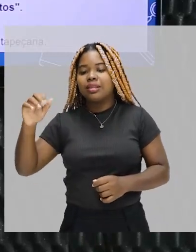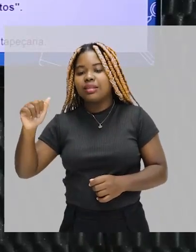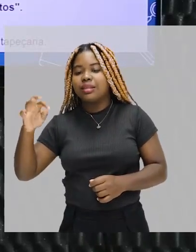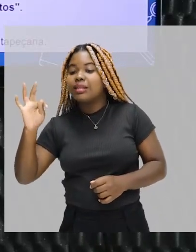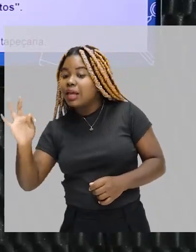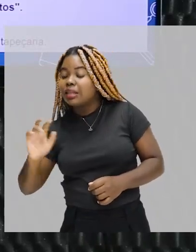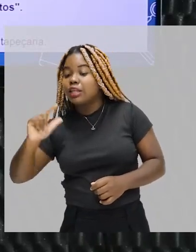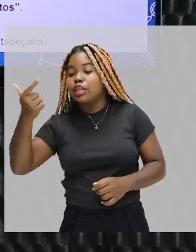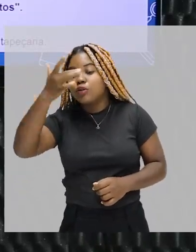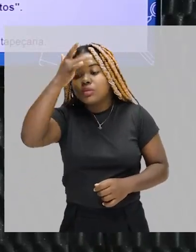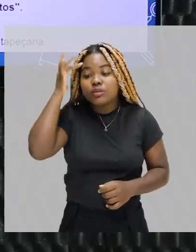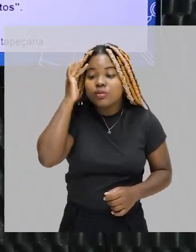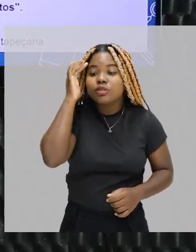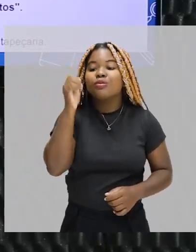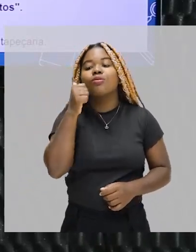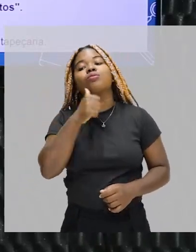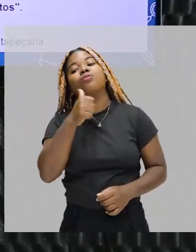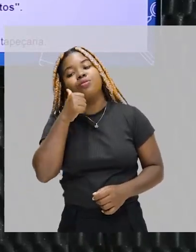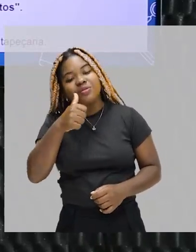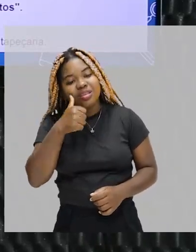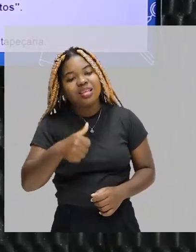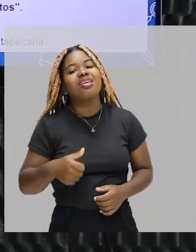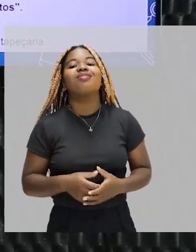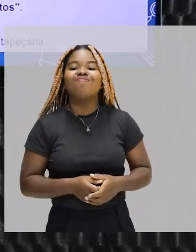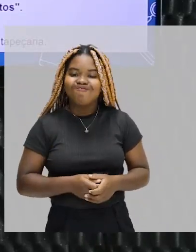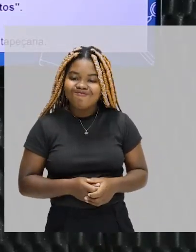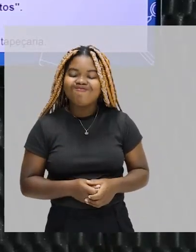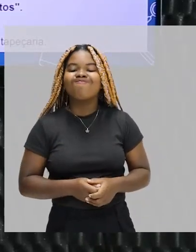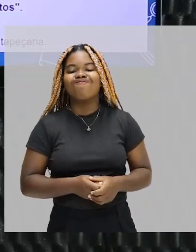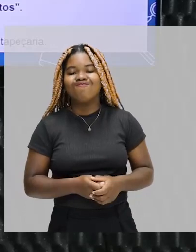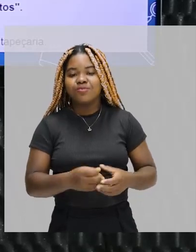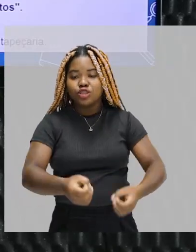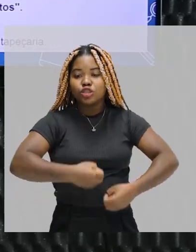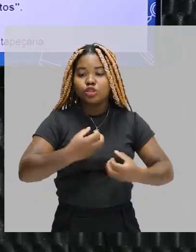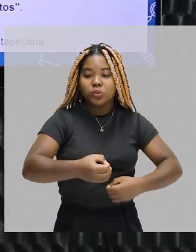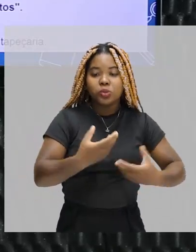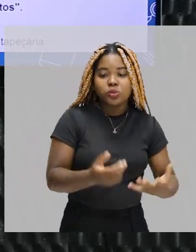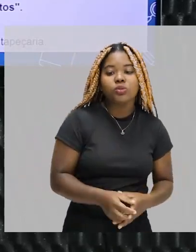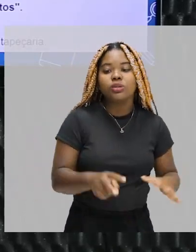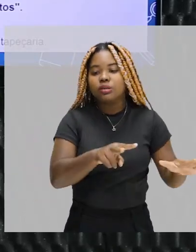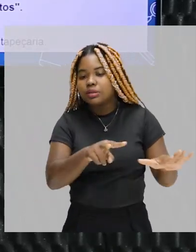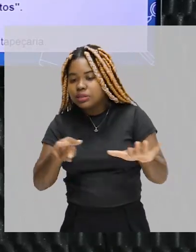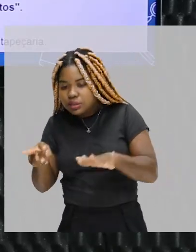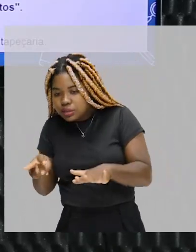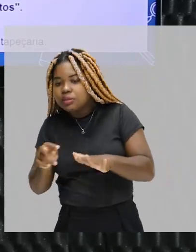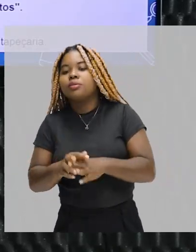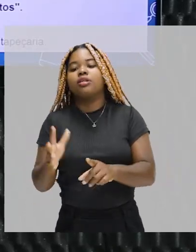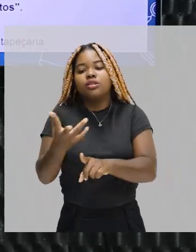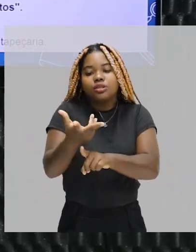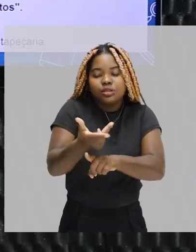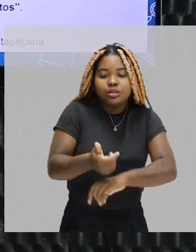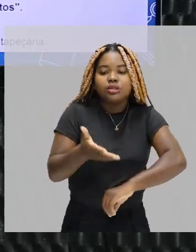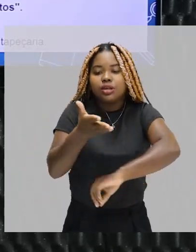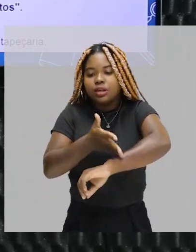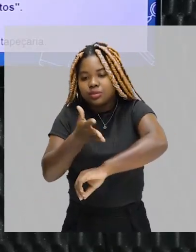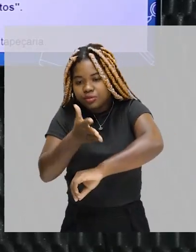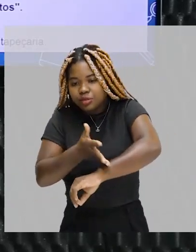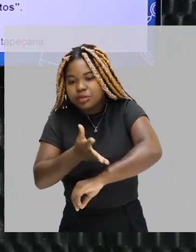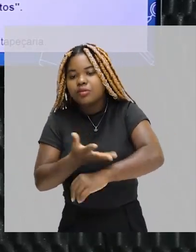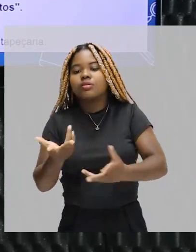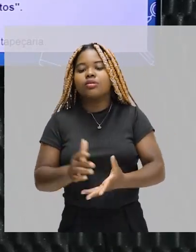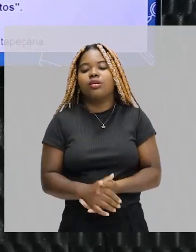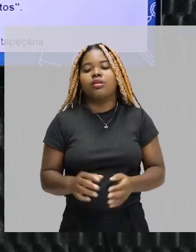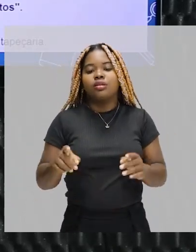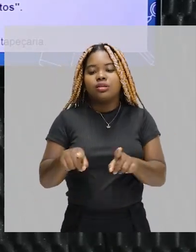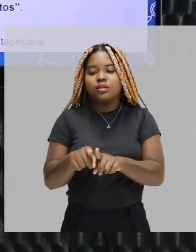mulheres em particular, que trabalharam tanto na tapeçaria, na Semana de Arte Moderna, com a Semana de Arte Moderna, e com a Escola Bauhaus. Essas